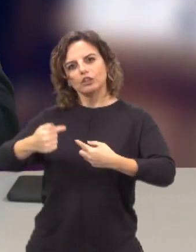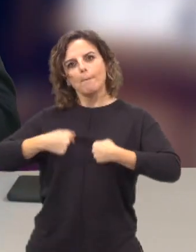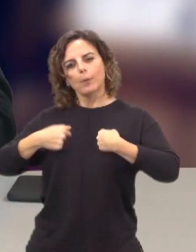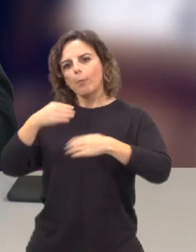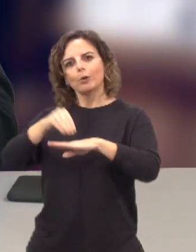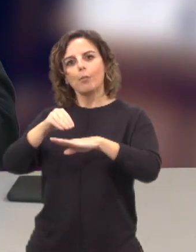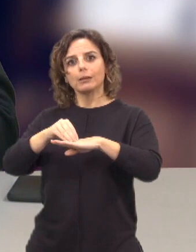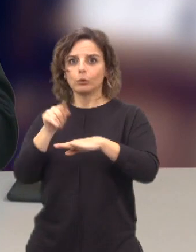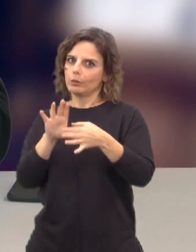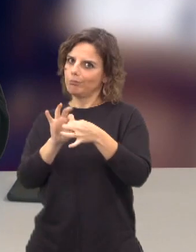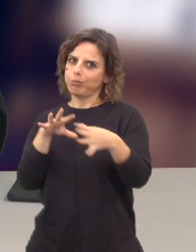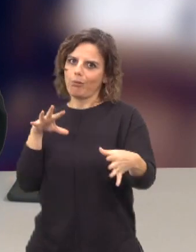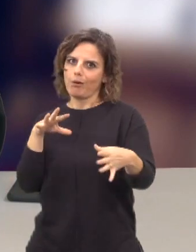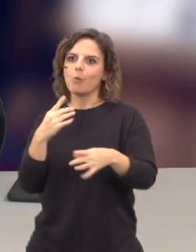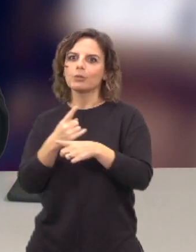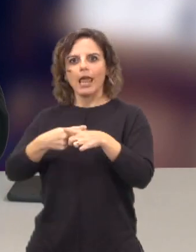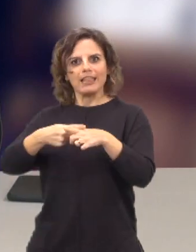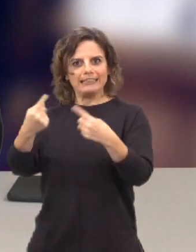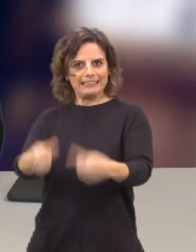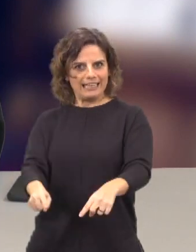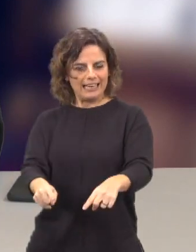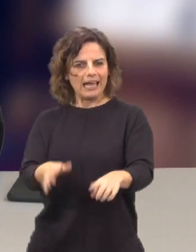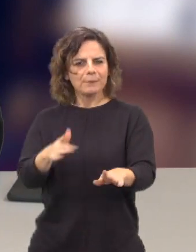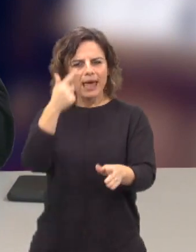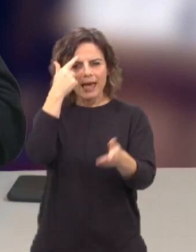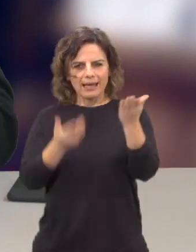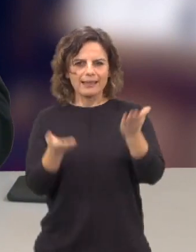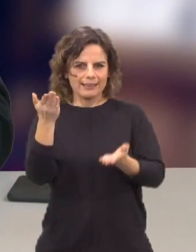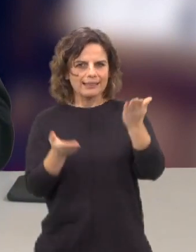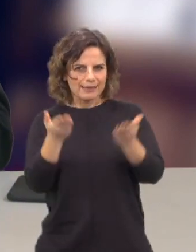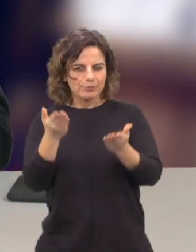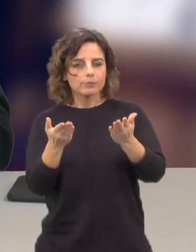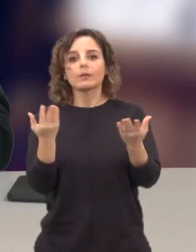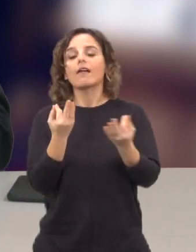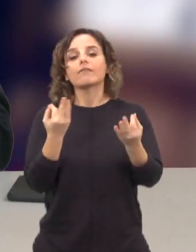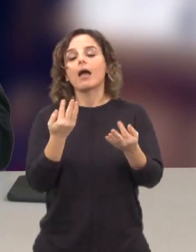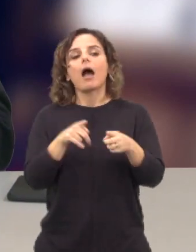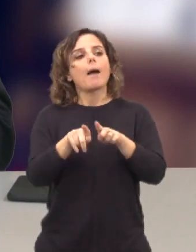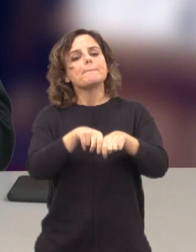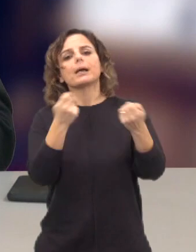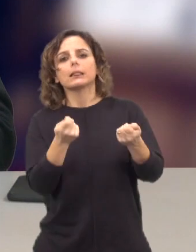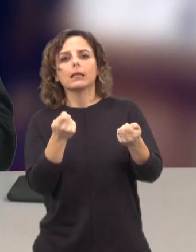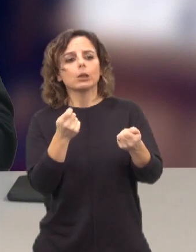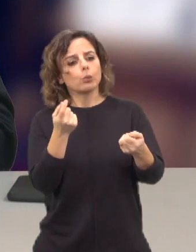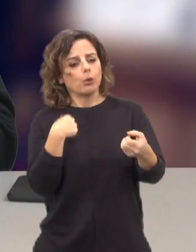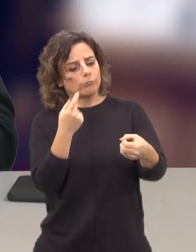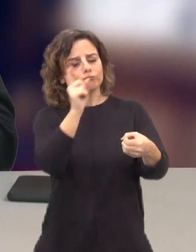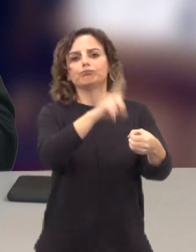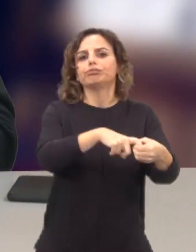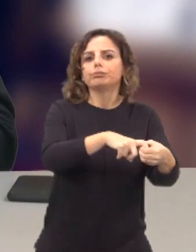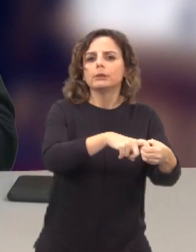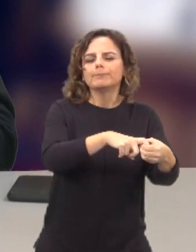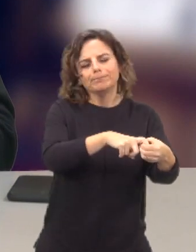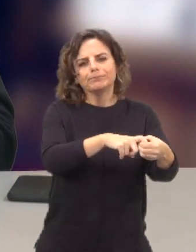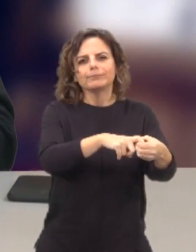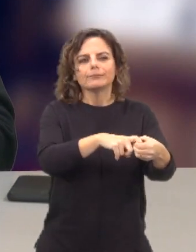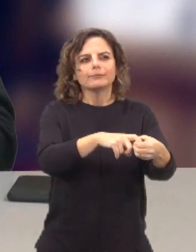interessada. Interessada, naturalmente. E, portanto, há que ter aqui a medida certa das coisas. É evidente que o pertencer ao partido não é, digamos,